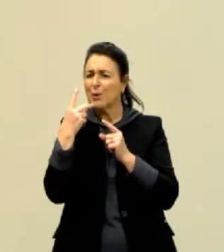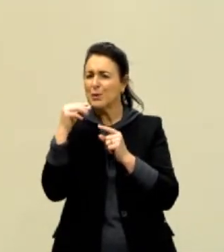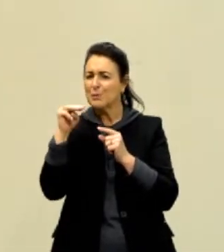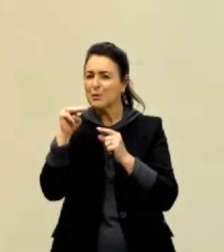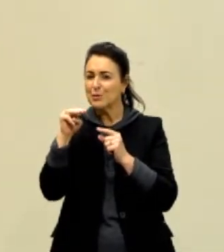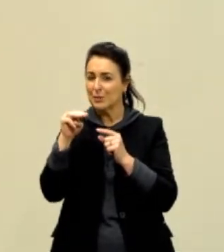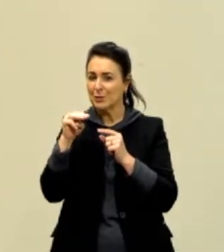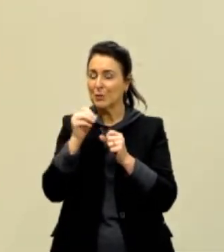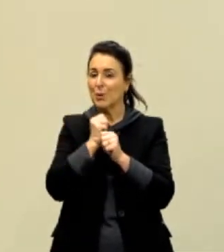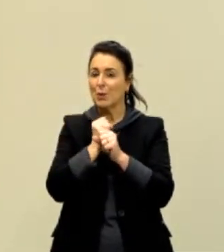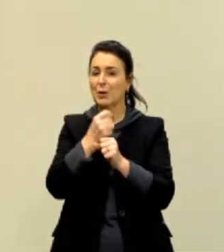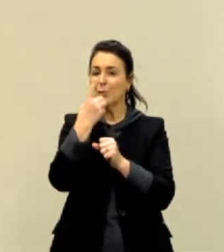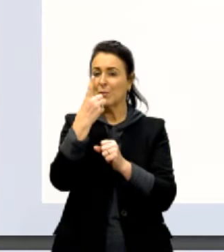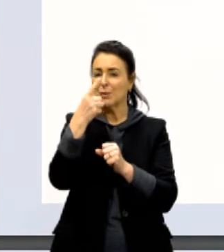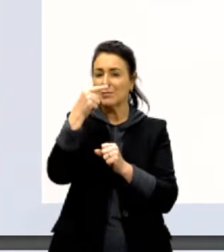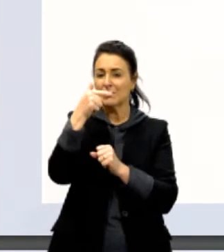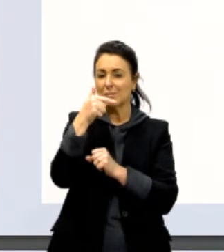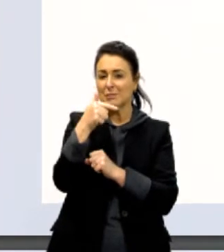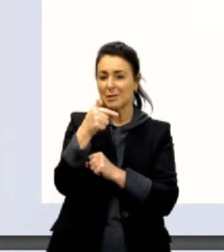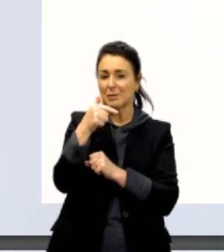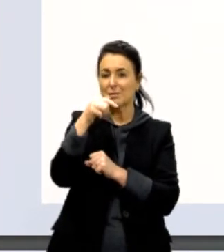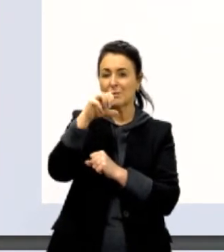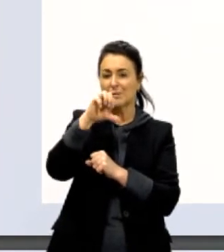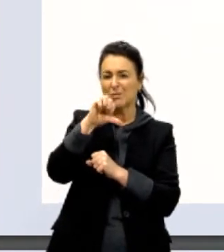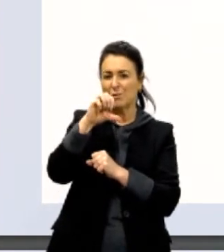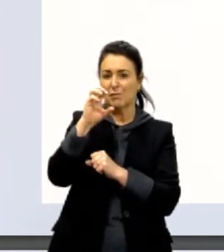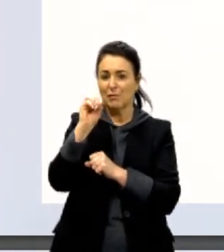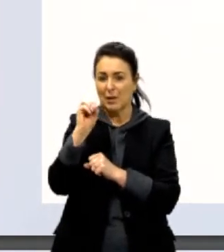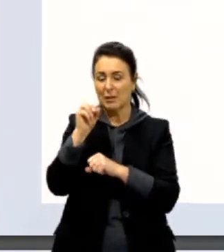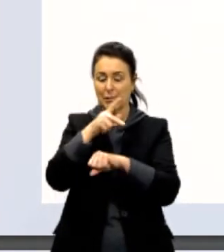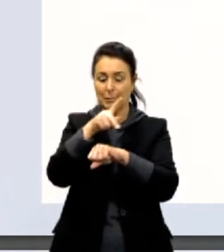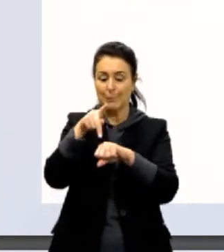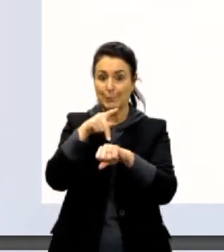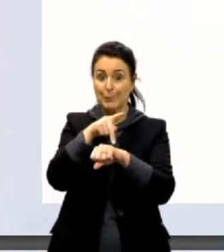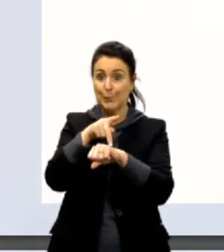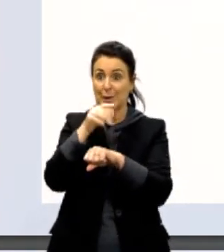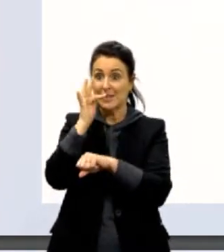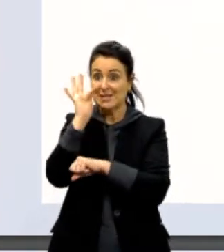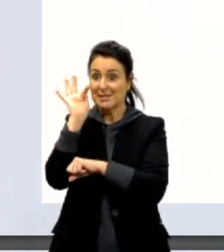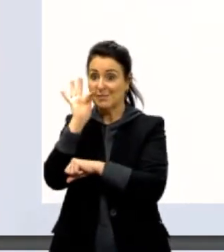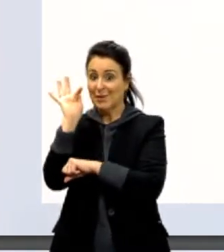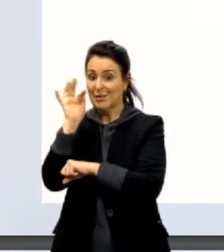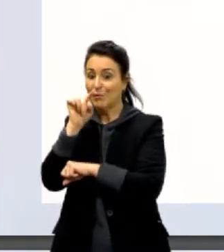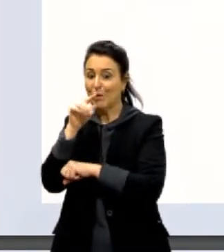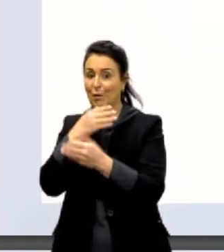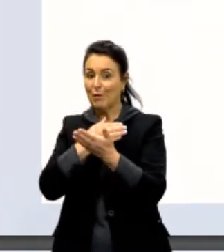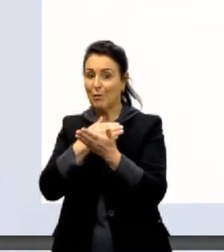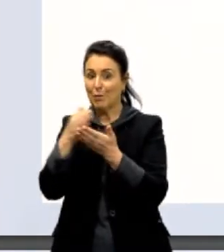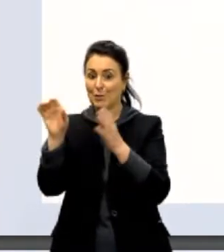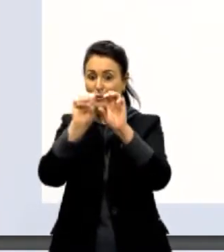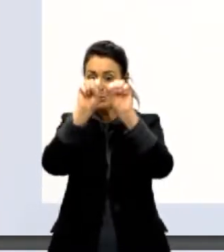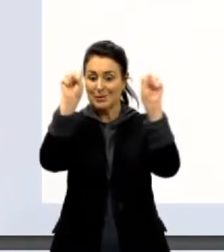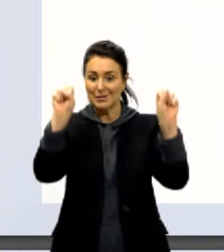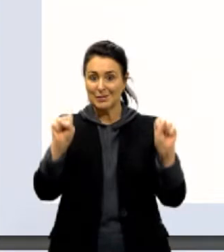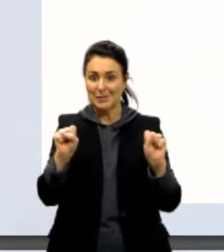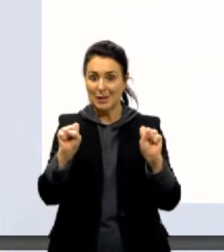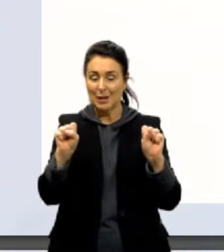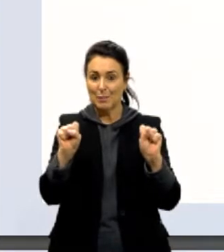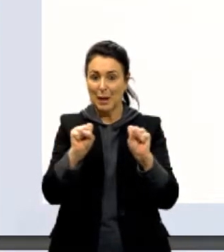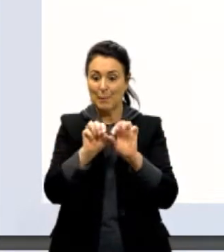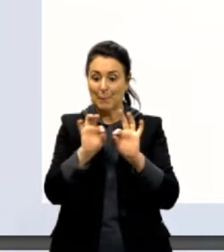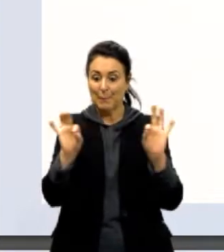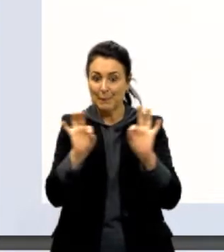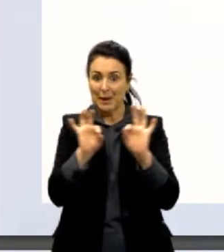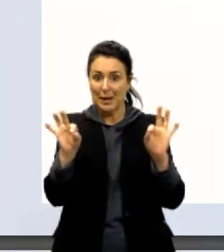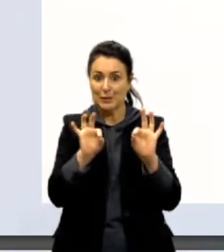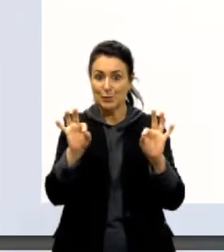1790 na França, que foi onde nasceu o sistema métrico decimal. E